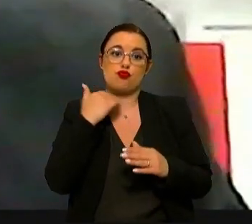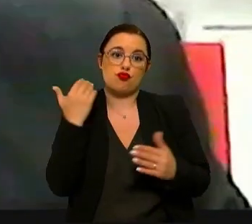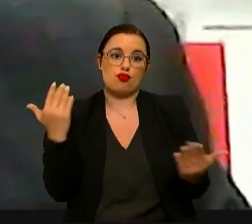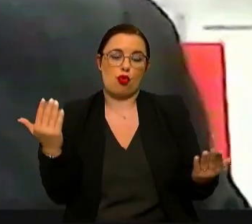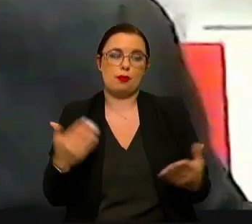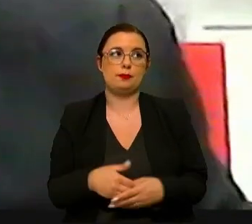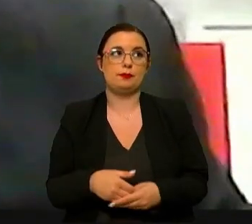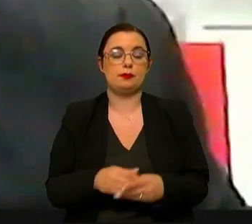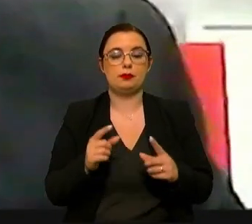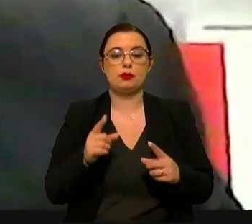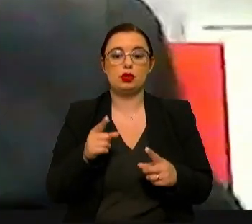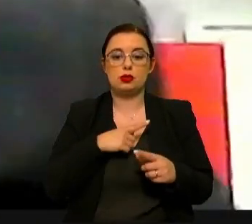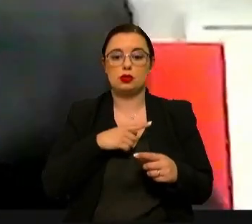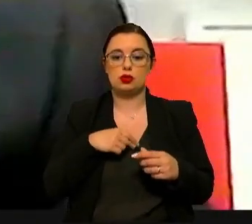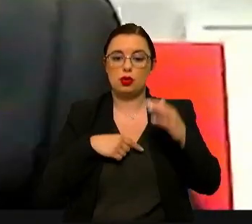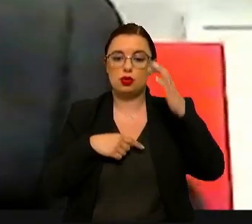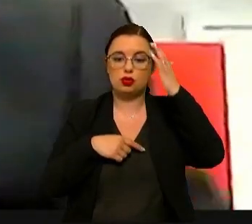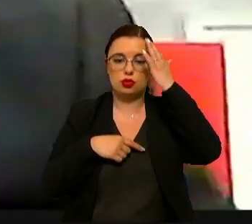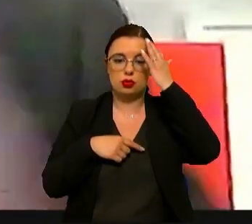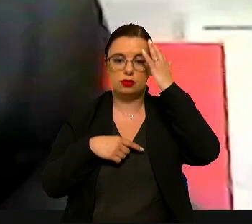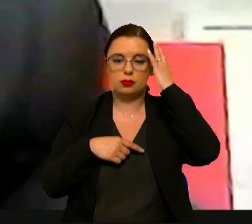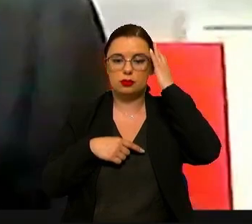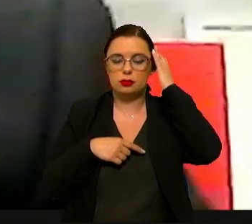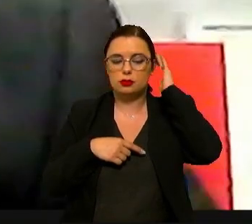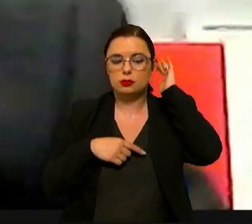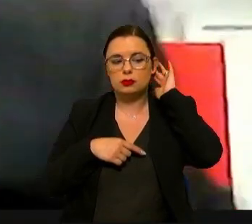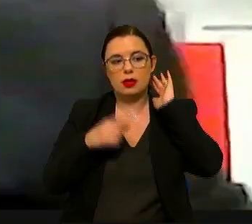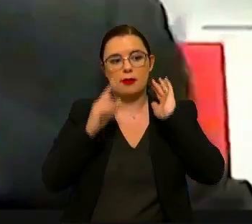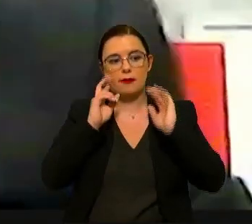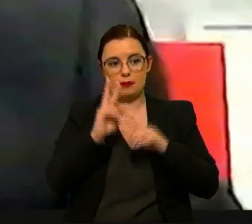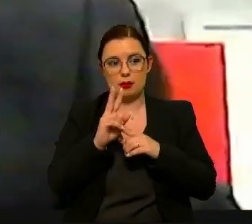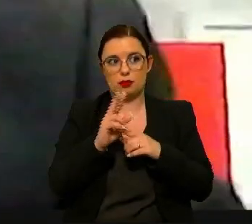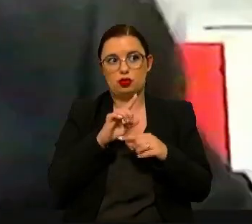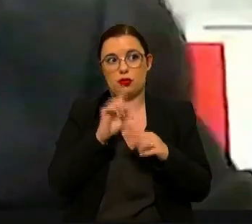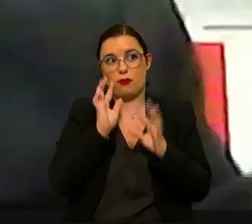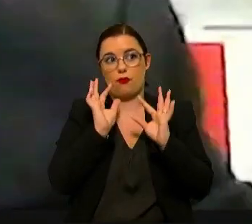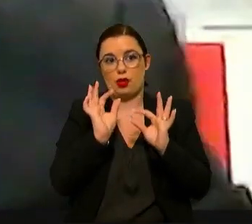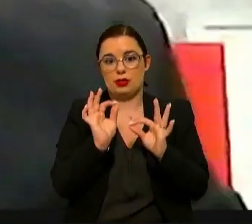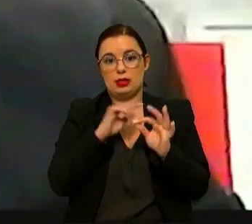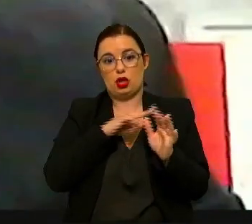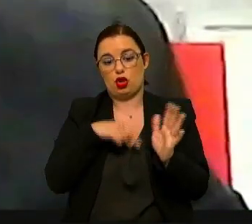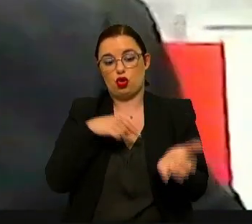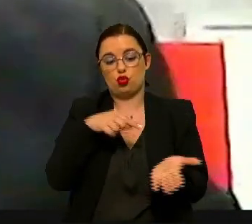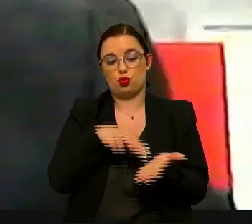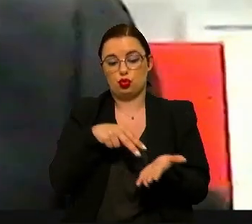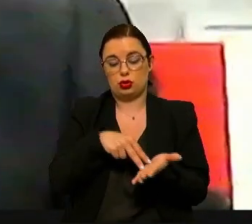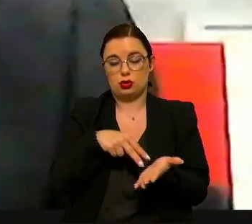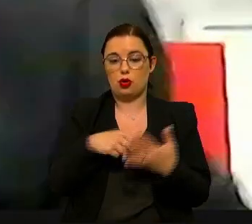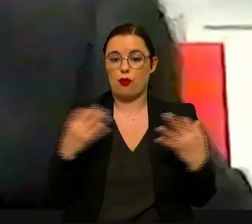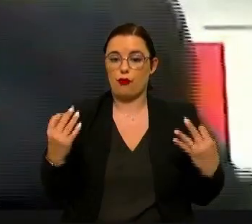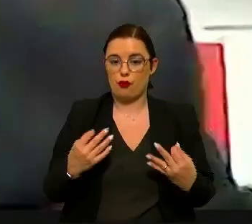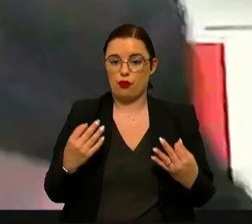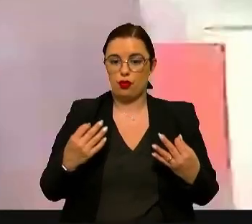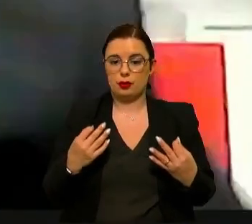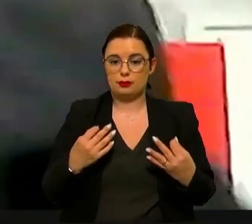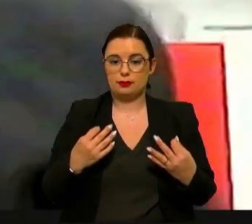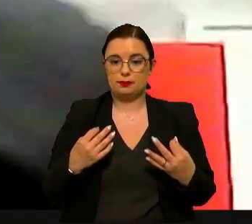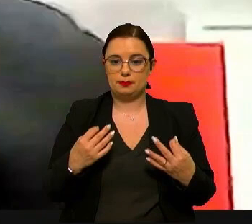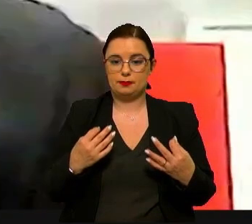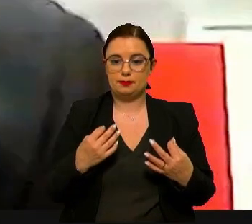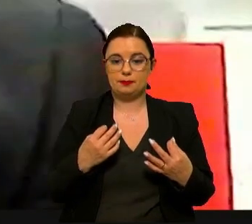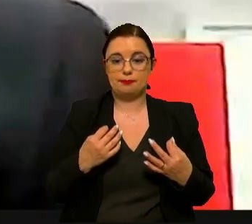nós vemos e foi assim também que nos posicionamos nestas agendas